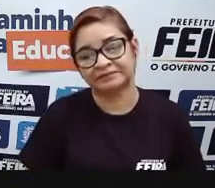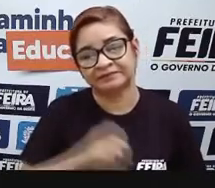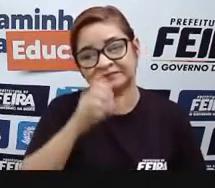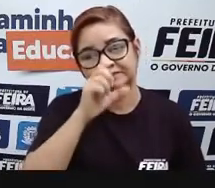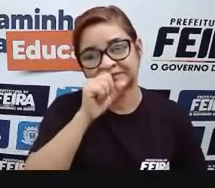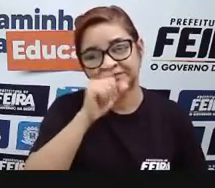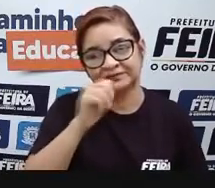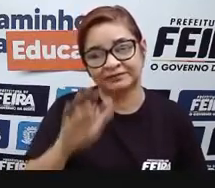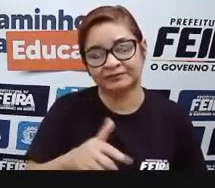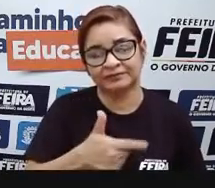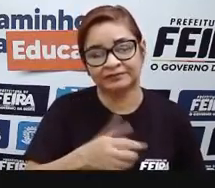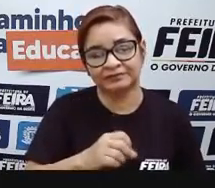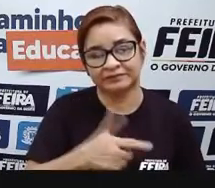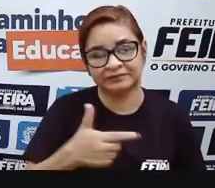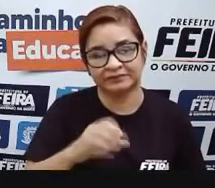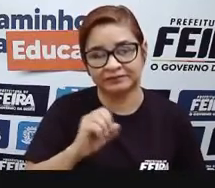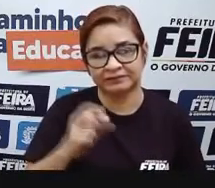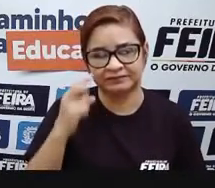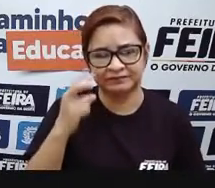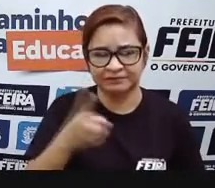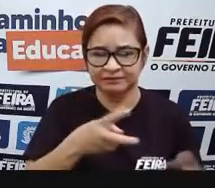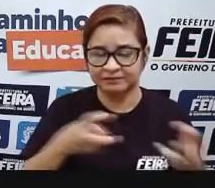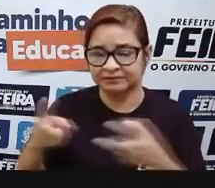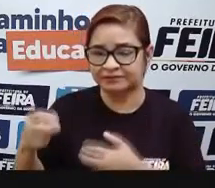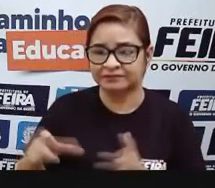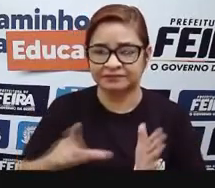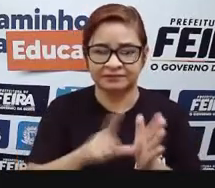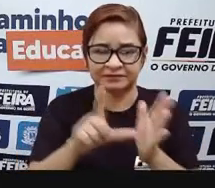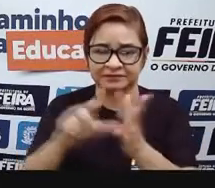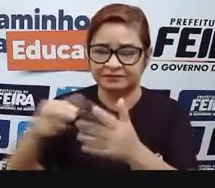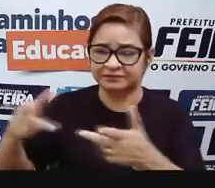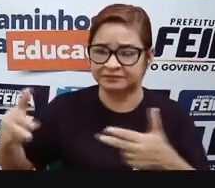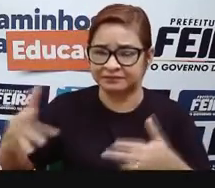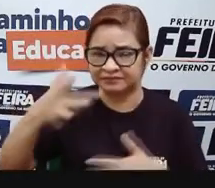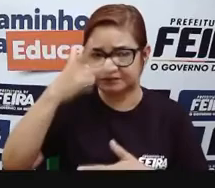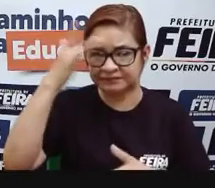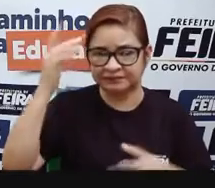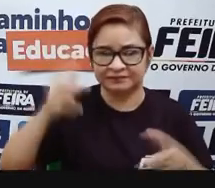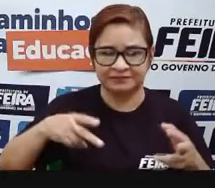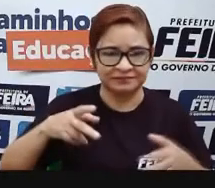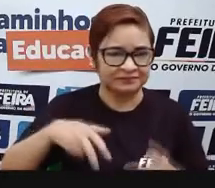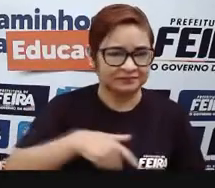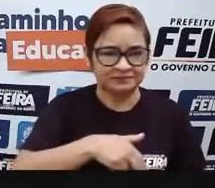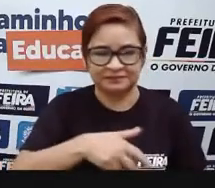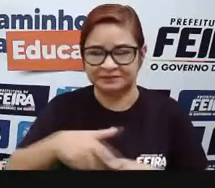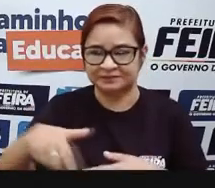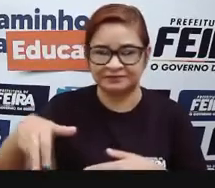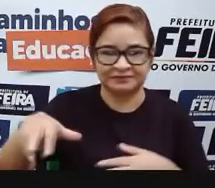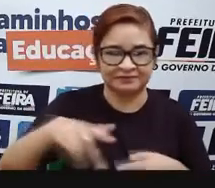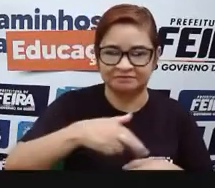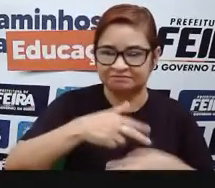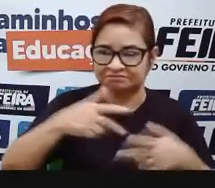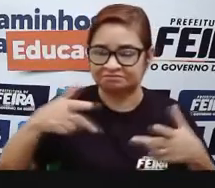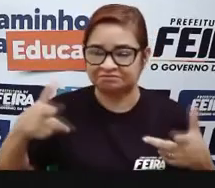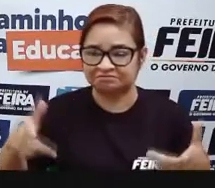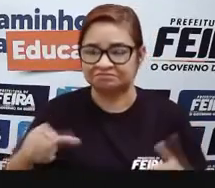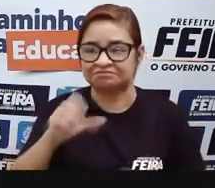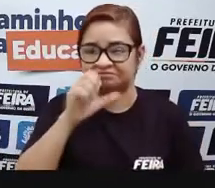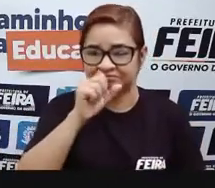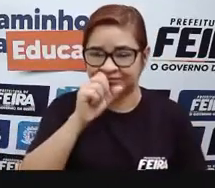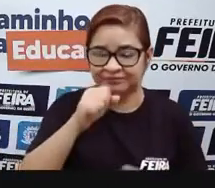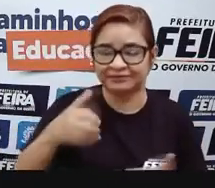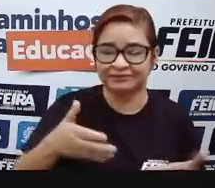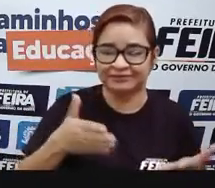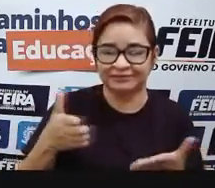2020. Como observa aí, lojas movimentadas, comércio está super movimentado neste sábado aqui no Calçadão